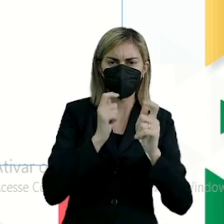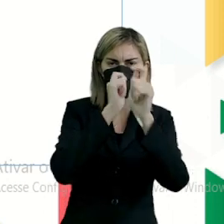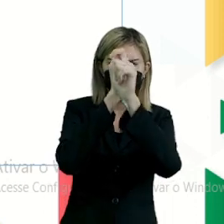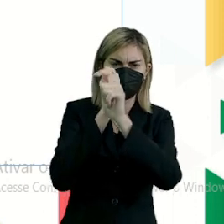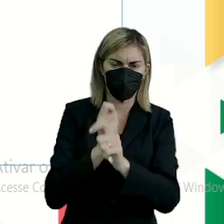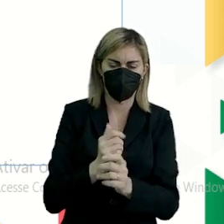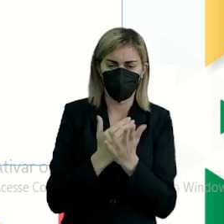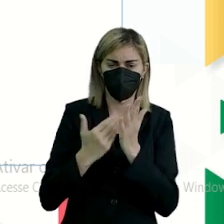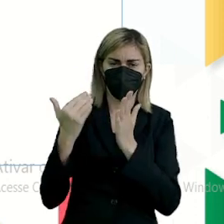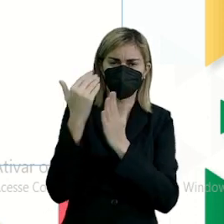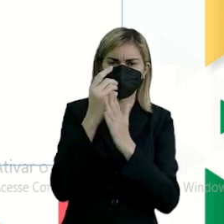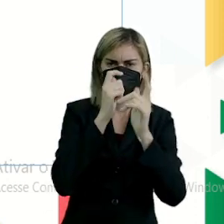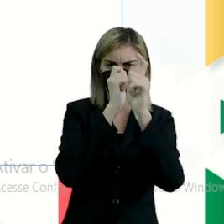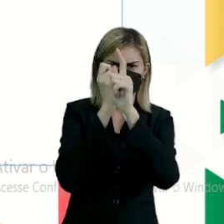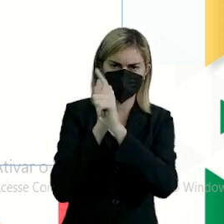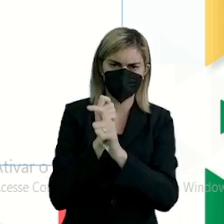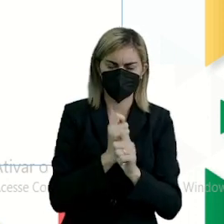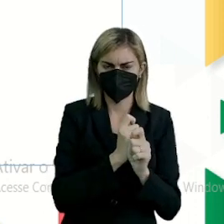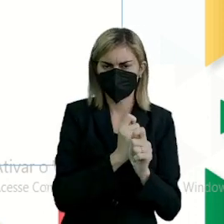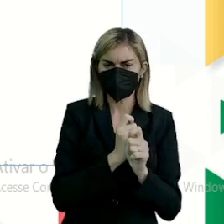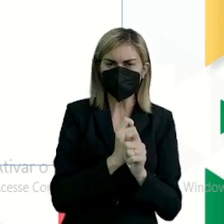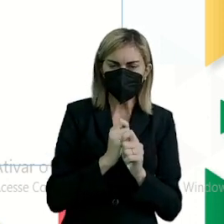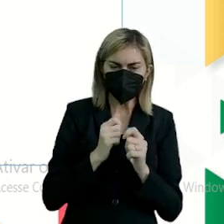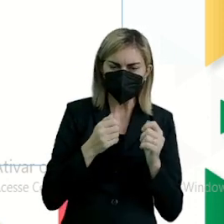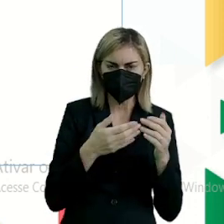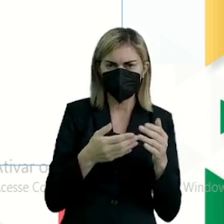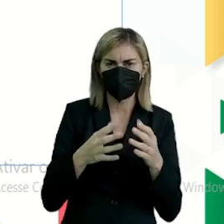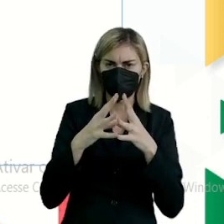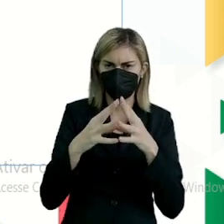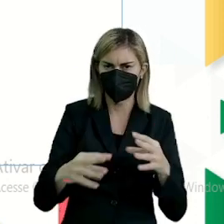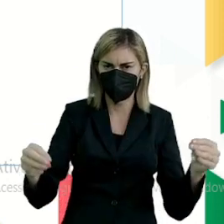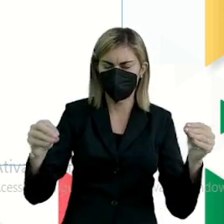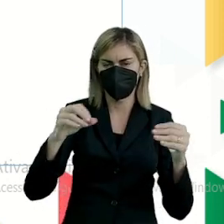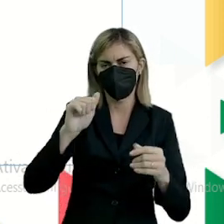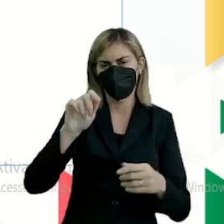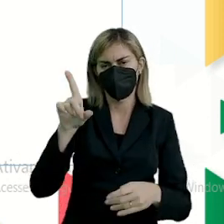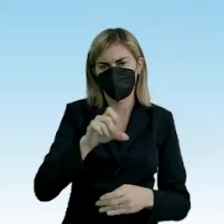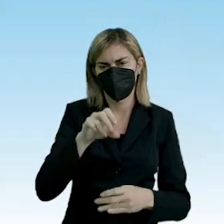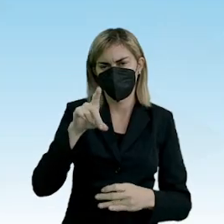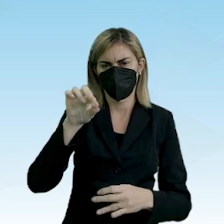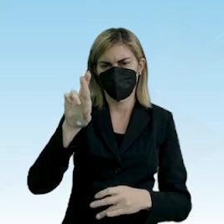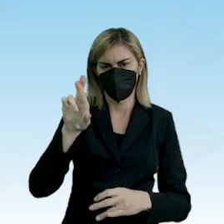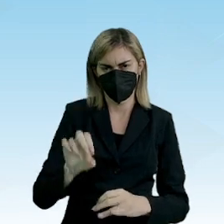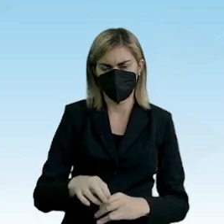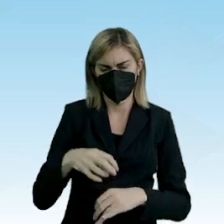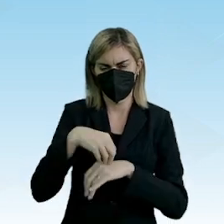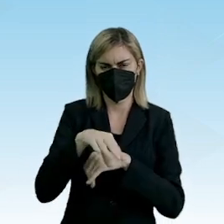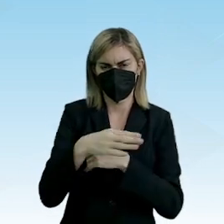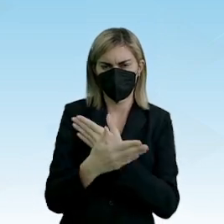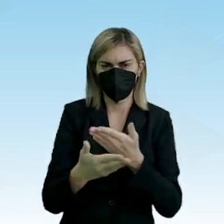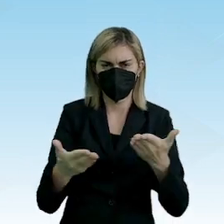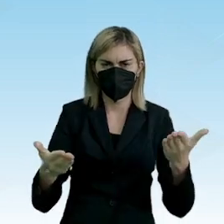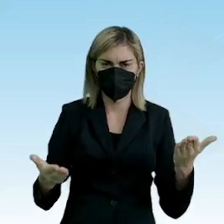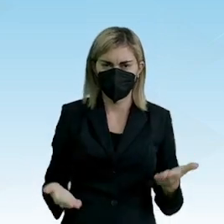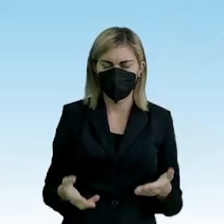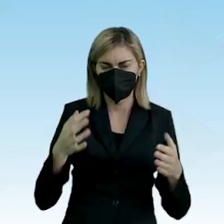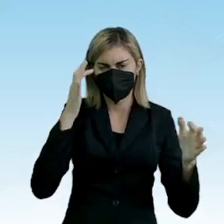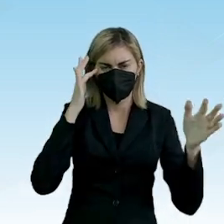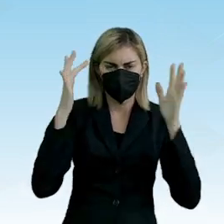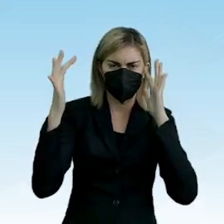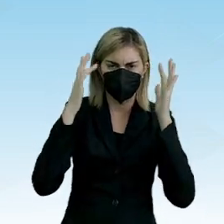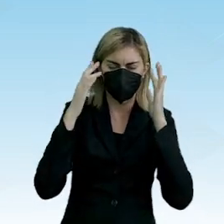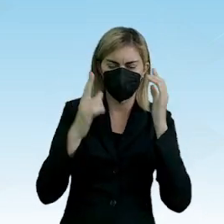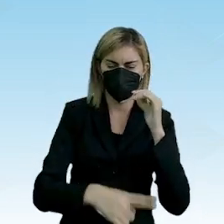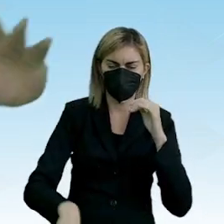quanto mais se martelam, mais se enterram. Alexandre Dumas, e é isso aí, trouxe justamente esse pensamento